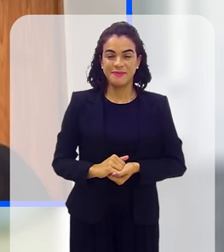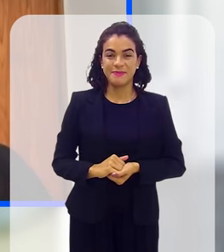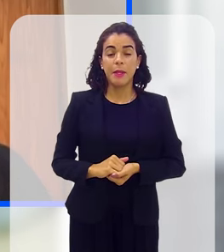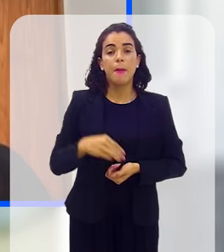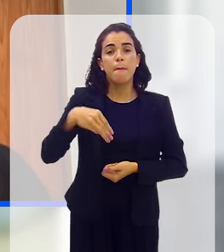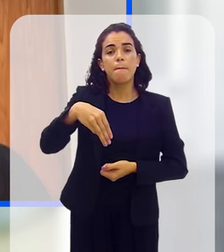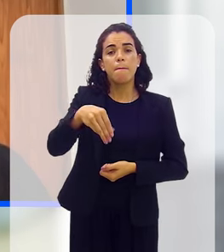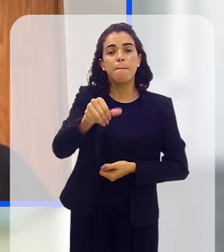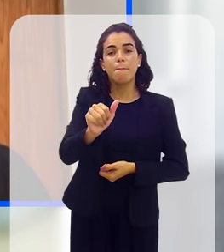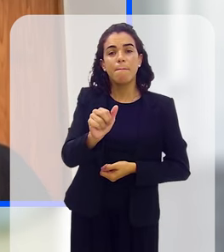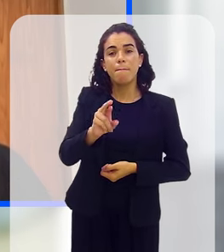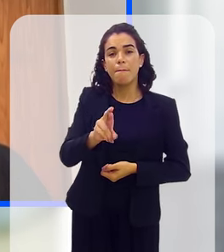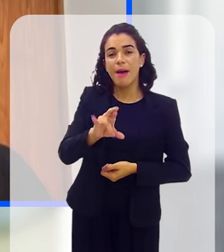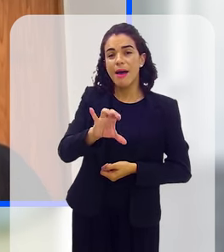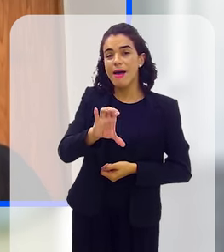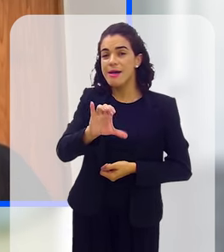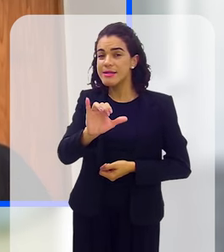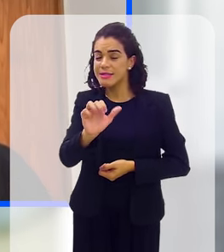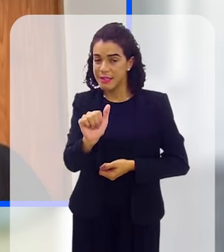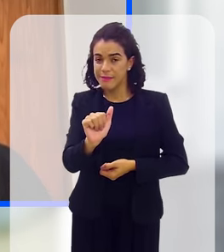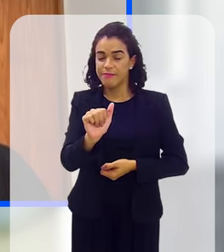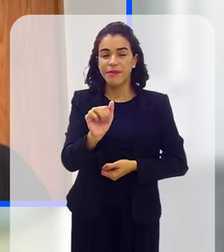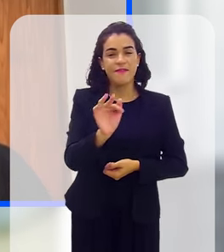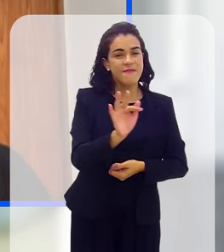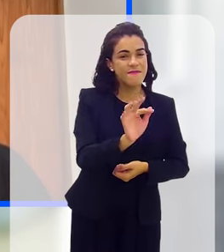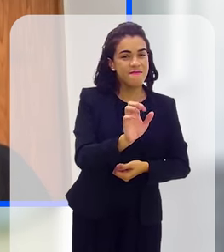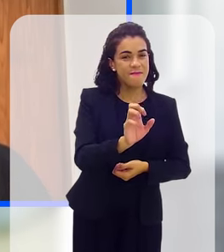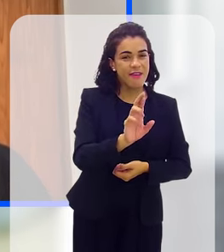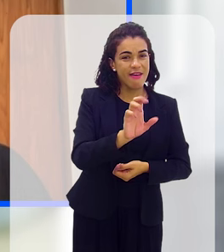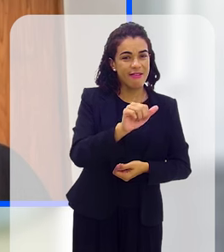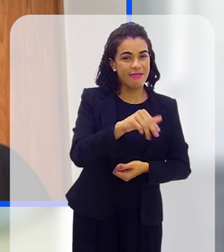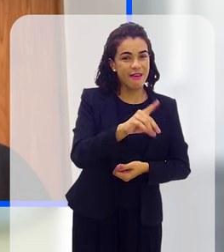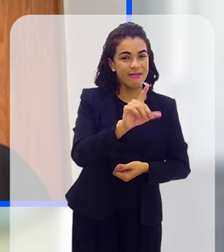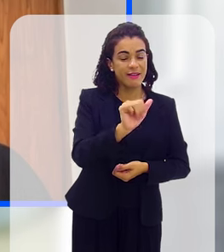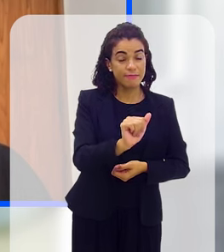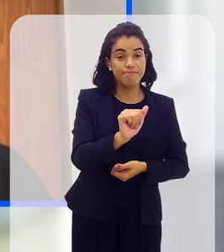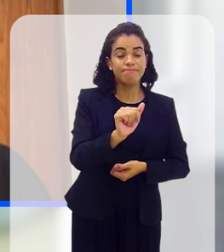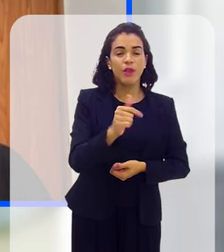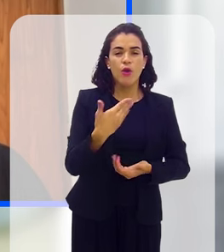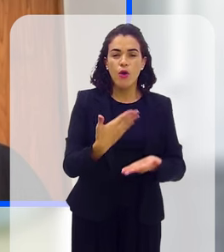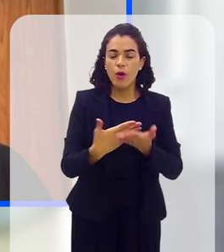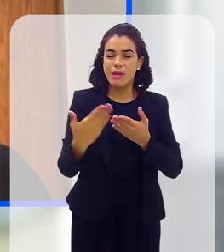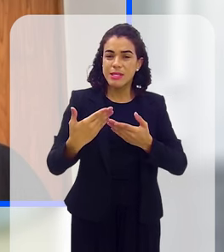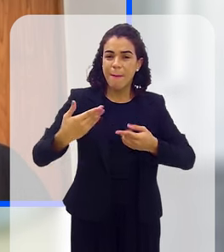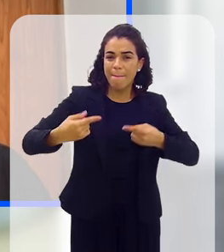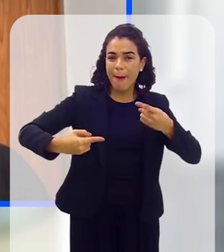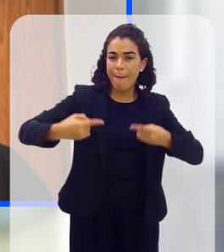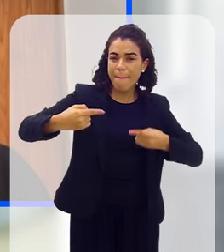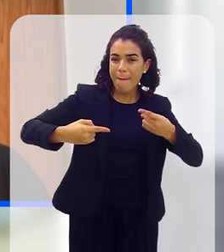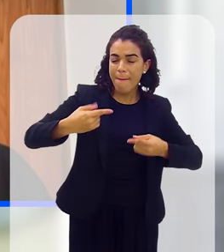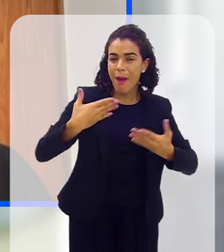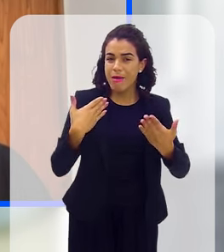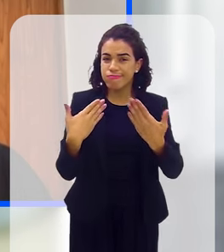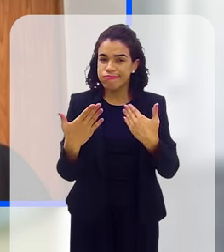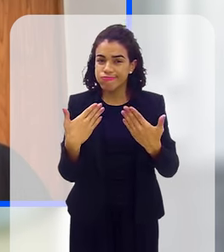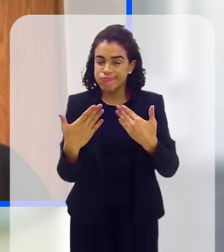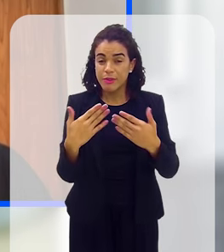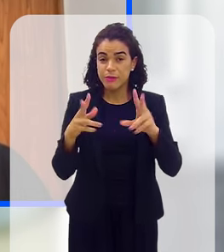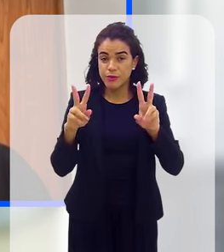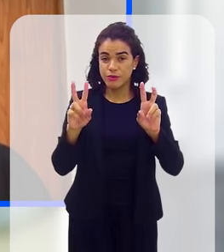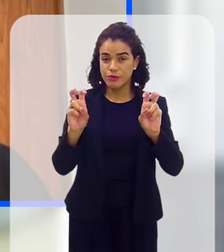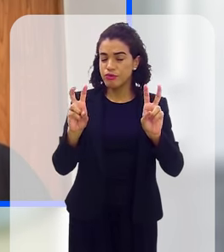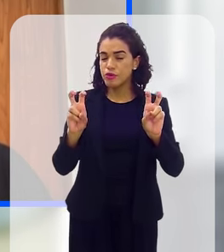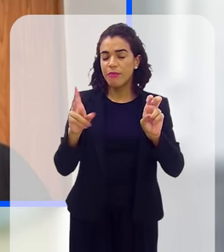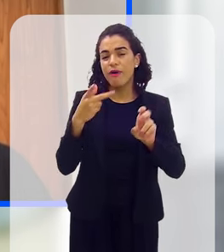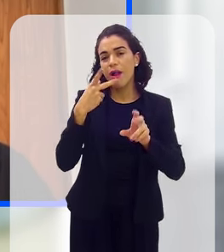Márcia, Fernanda, queria começar nosso bate-papo, nosso debate sobre esse assunto,